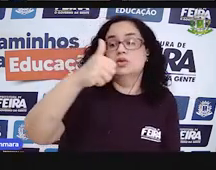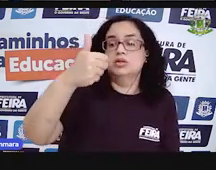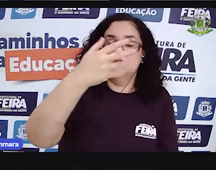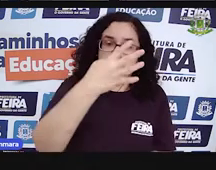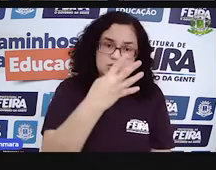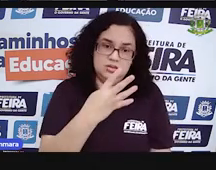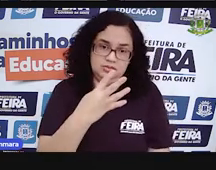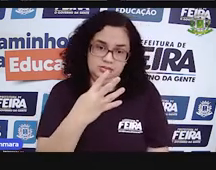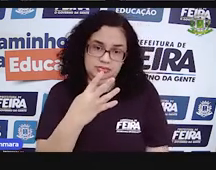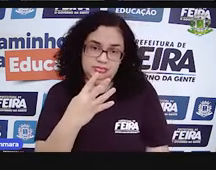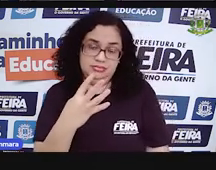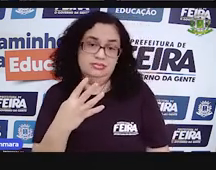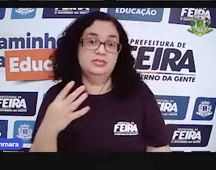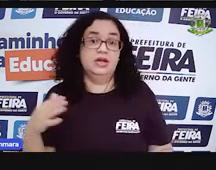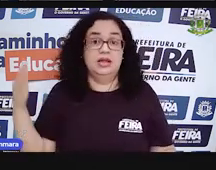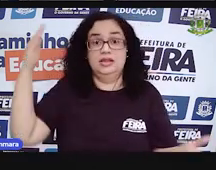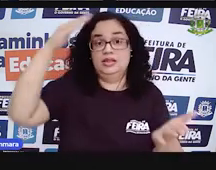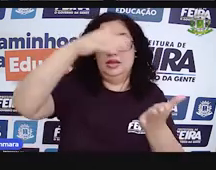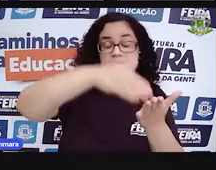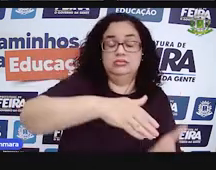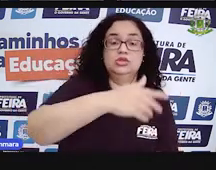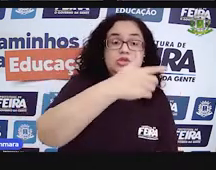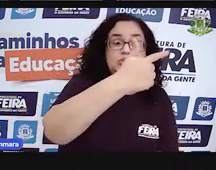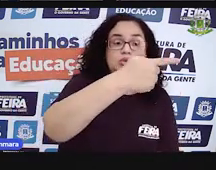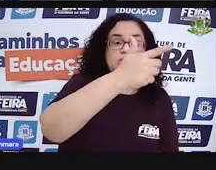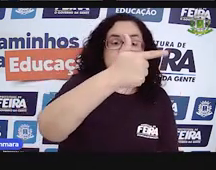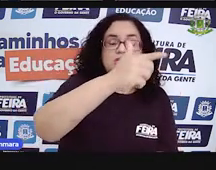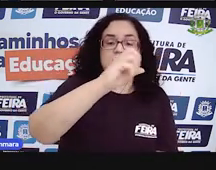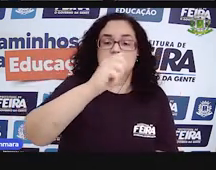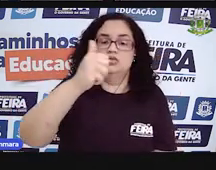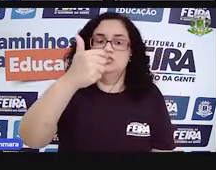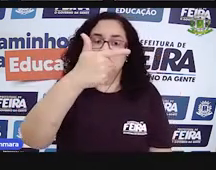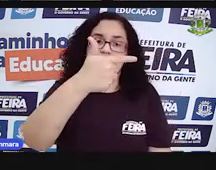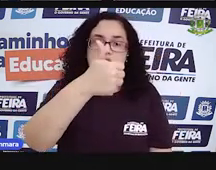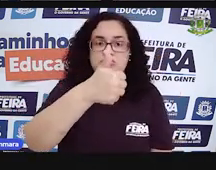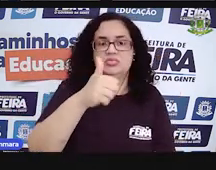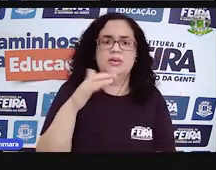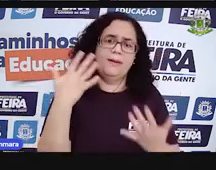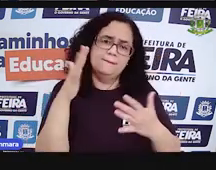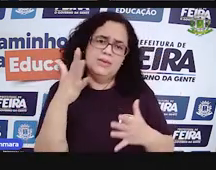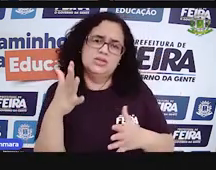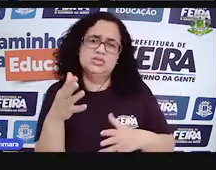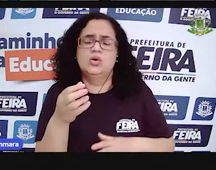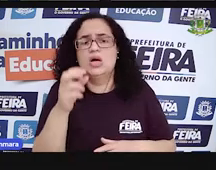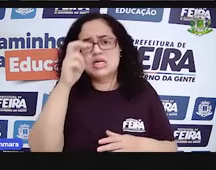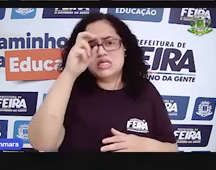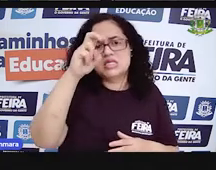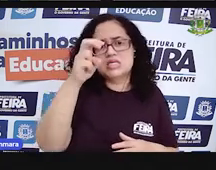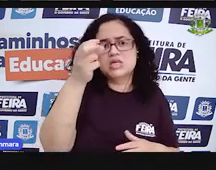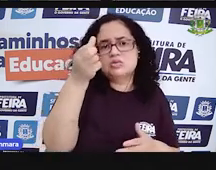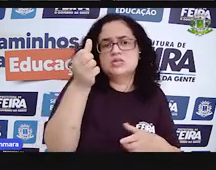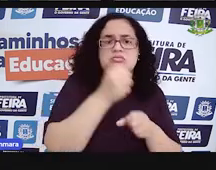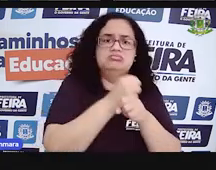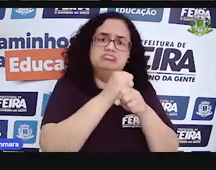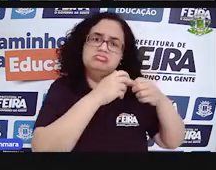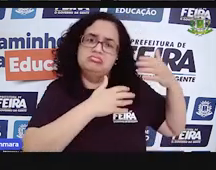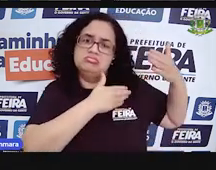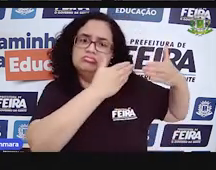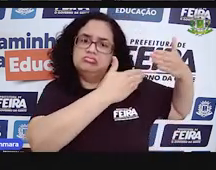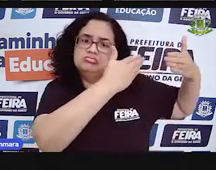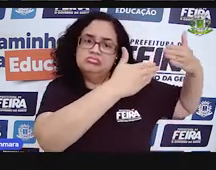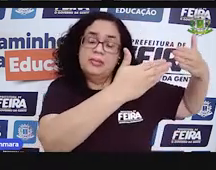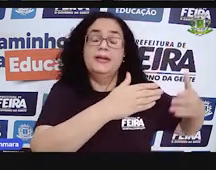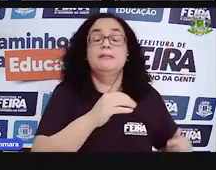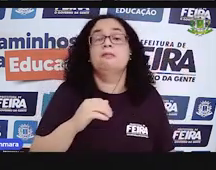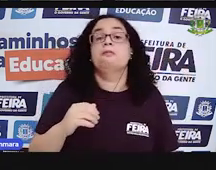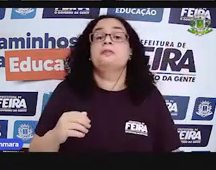2014 para 2021 já se passaram aí em torno de cinco ou seis anos. Então, os valores daquelas